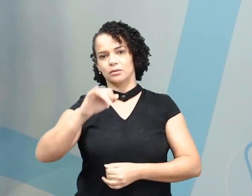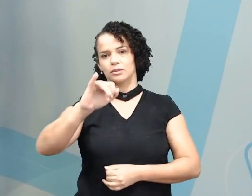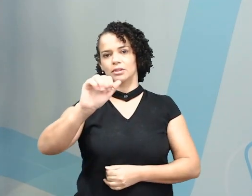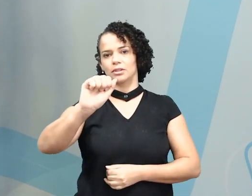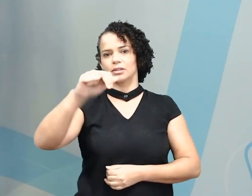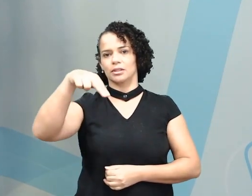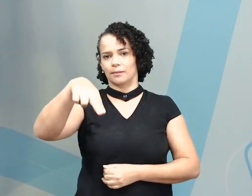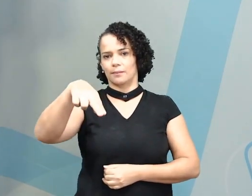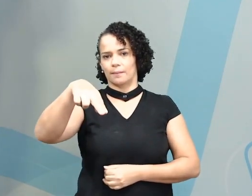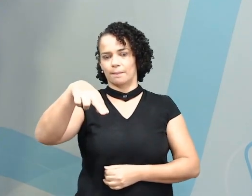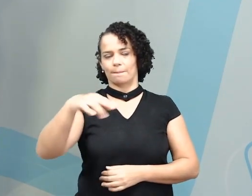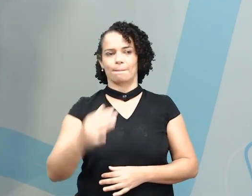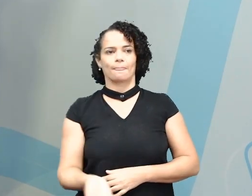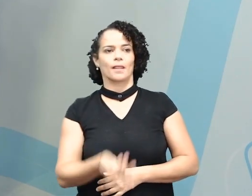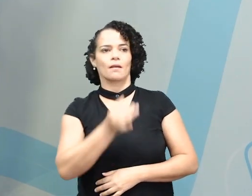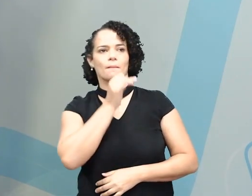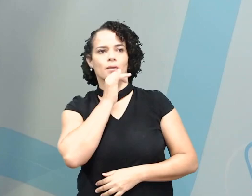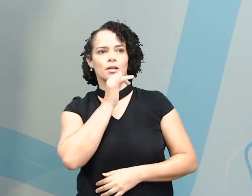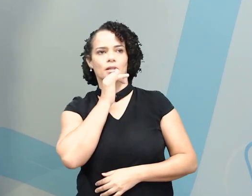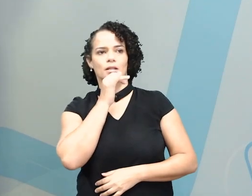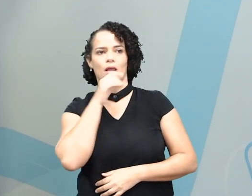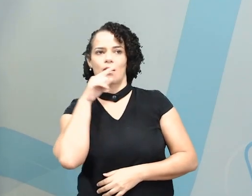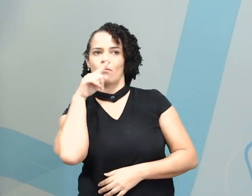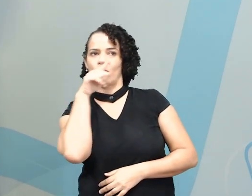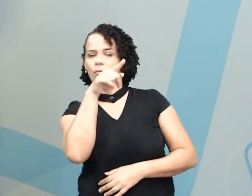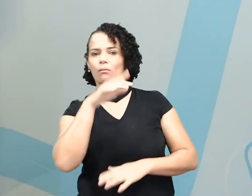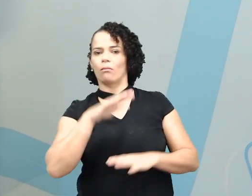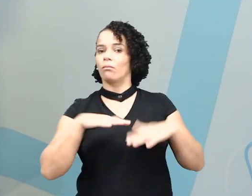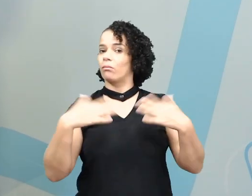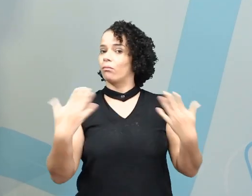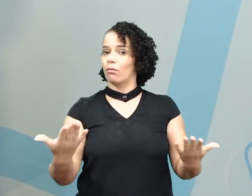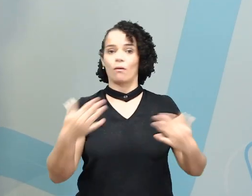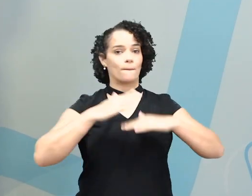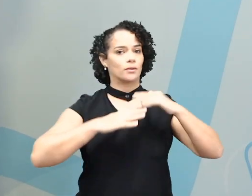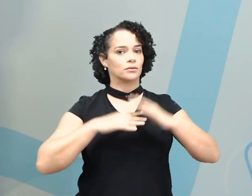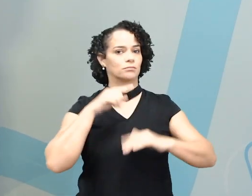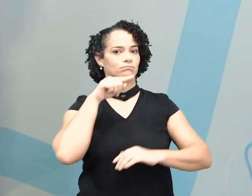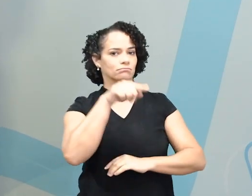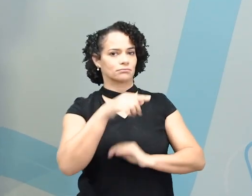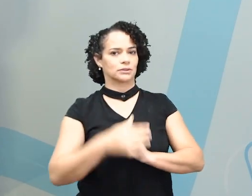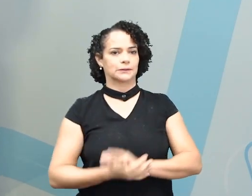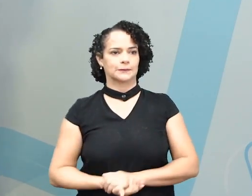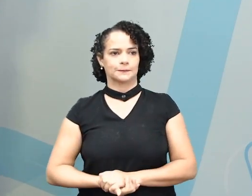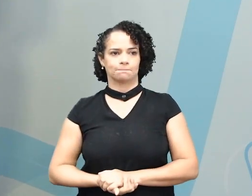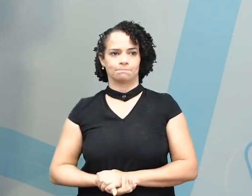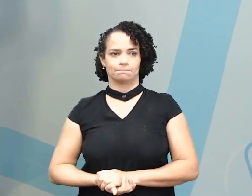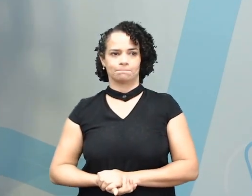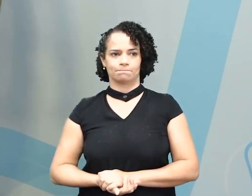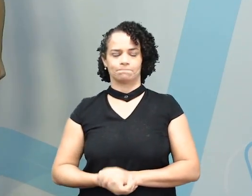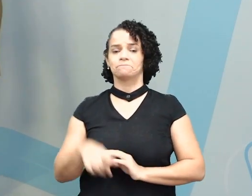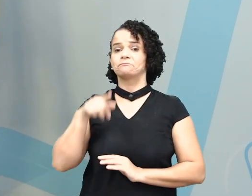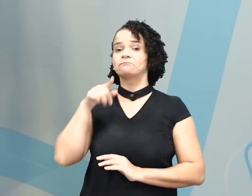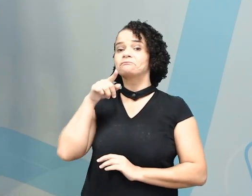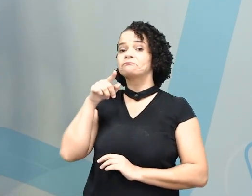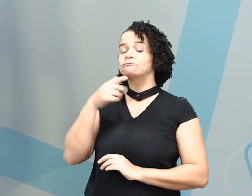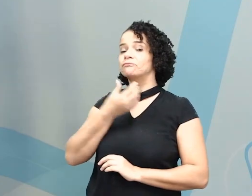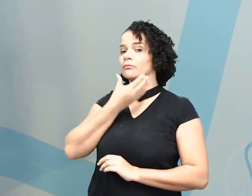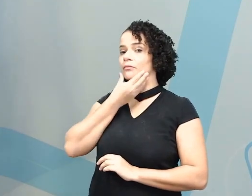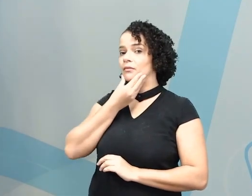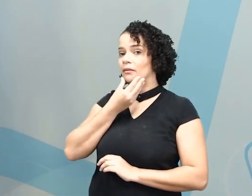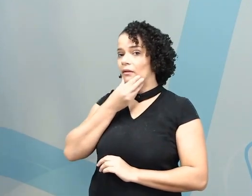Ian? Por exemplo, What does he do? He is a musician.